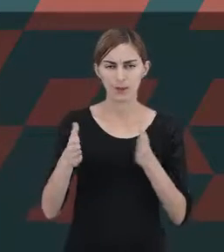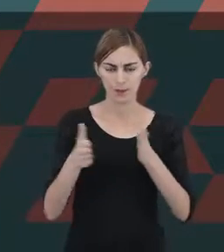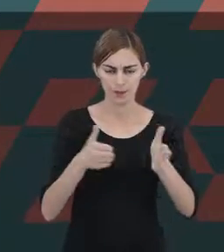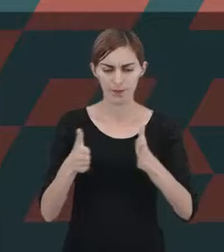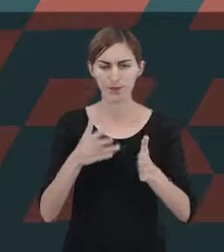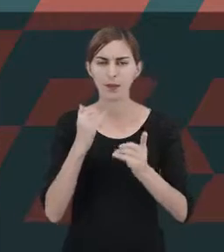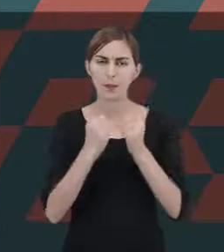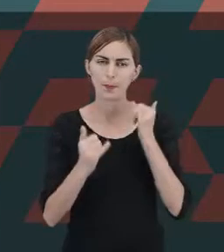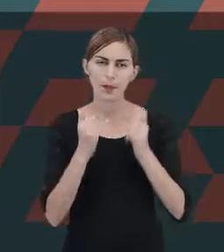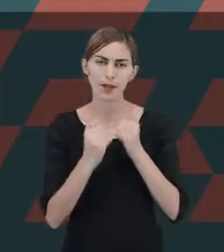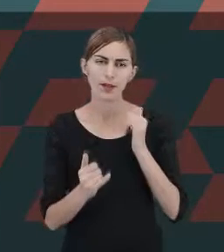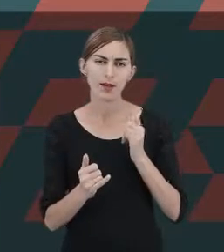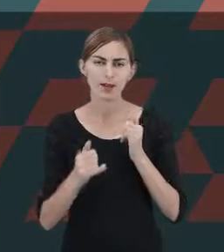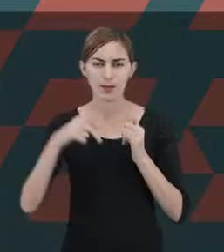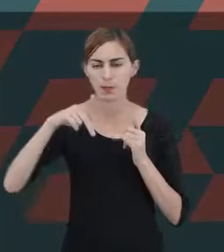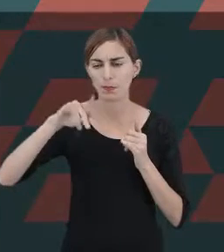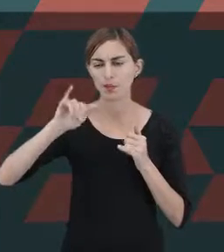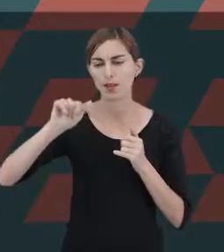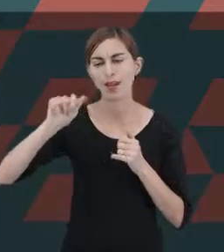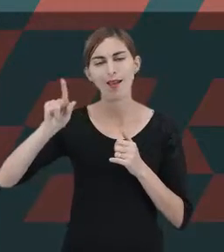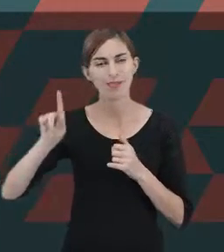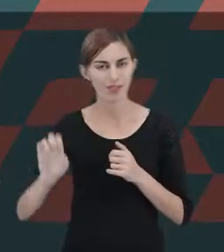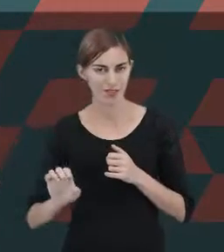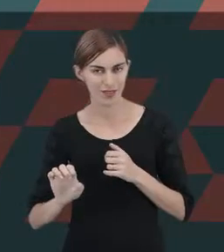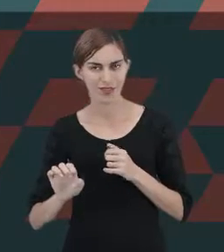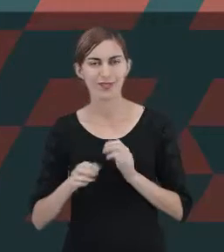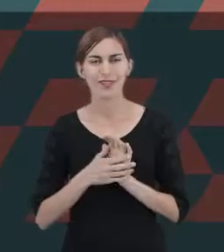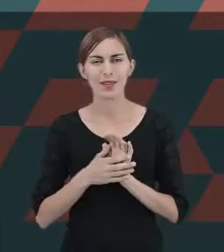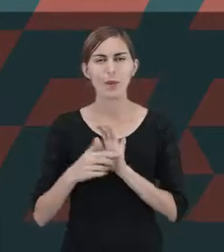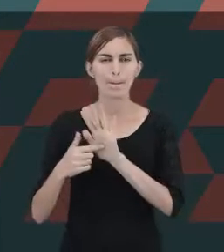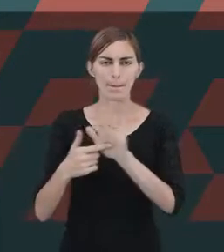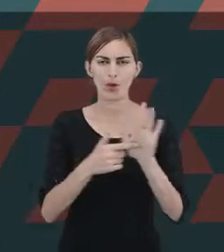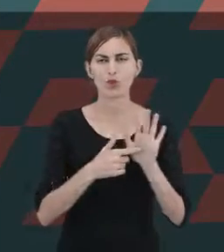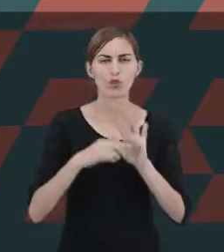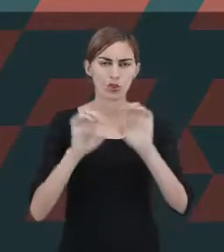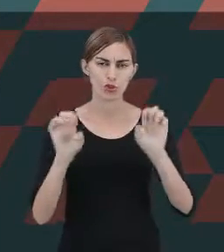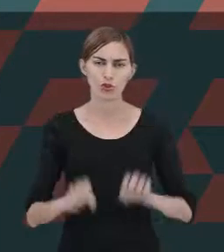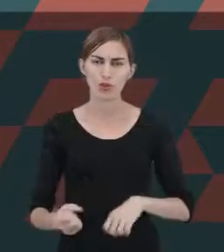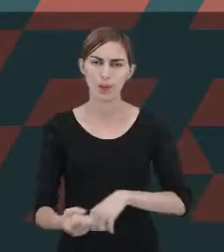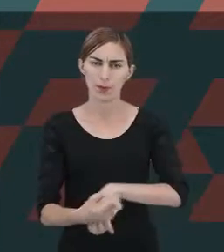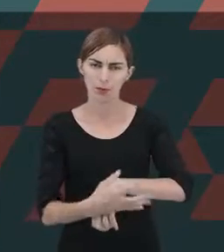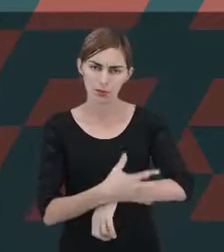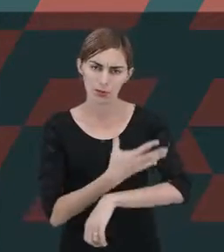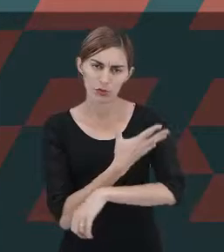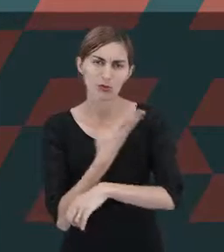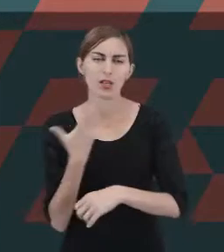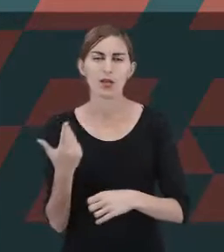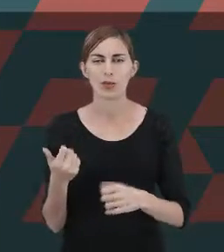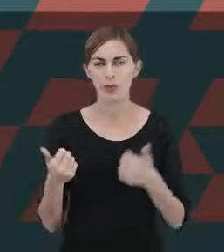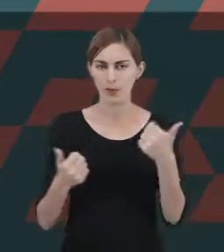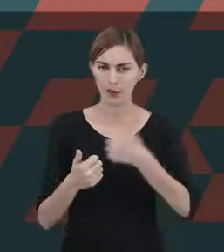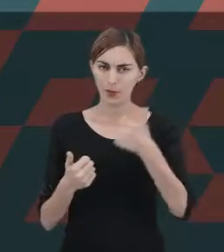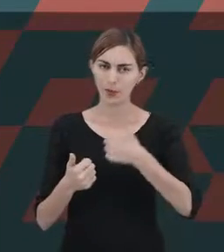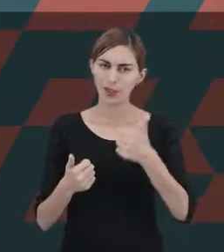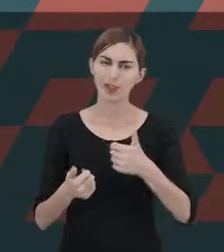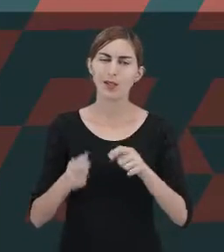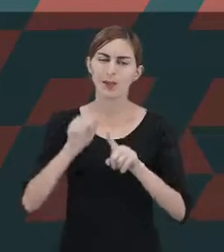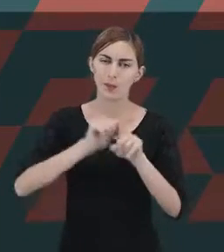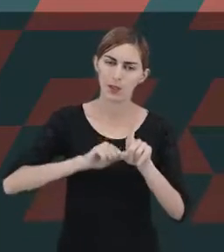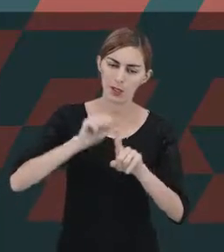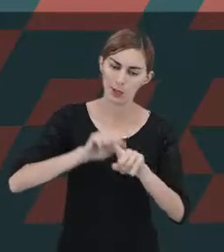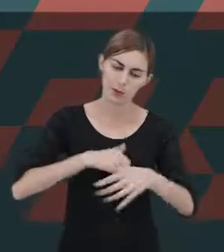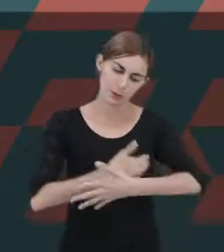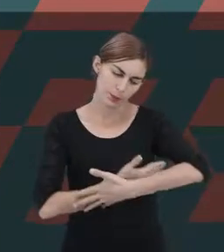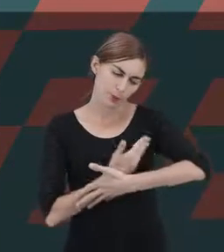piagentianas. E aí ele traz a estrutura do impulsivo emocional, que seria os primeiros dias e meses do bebê,